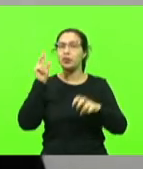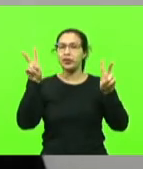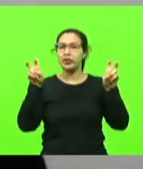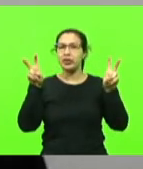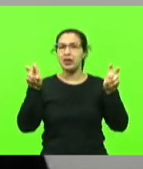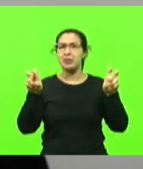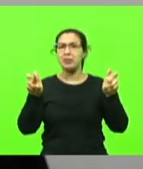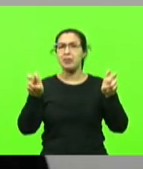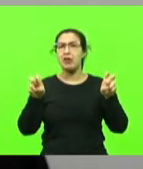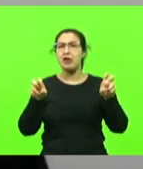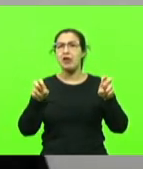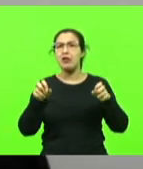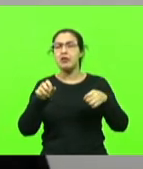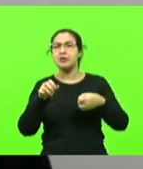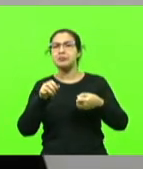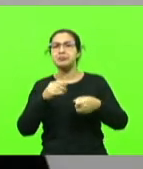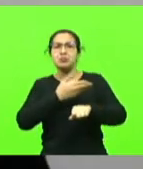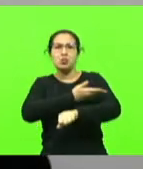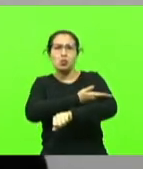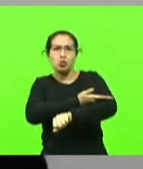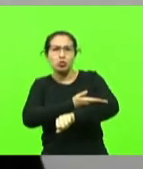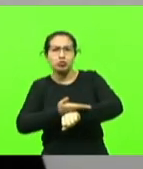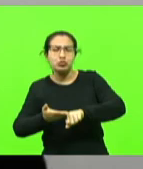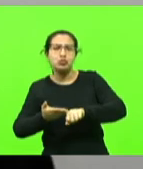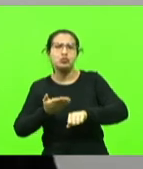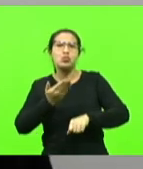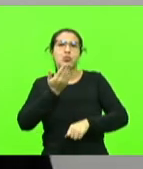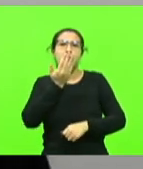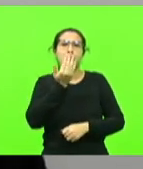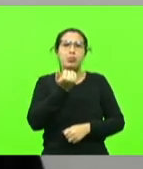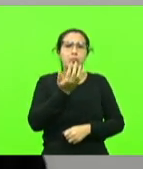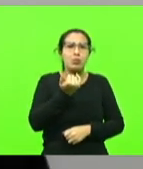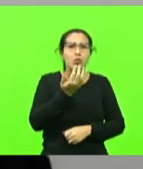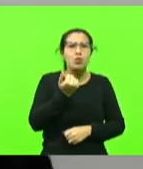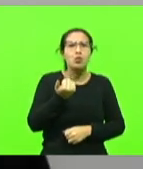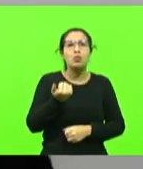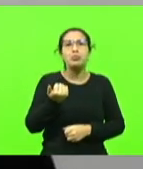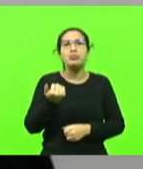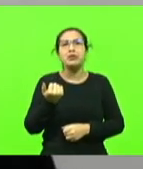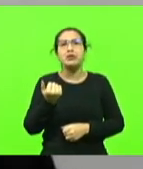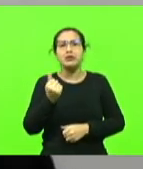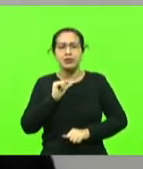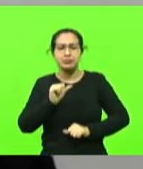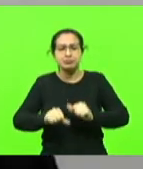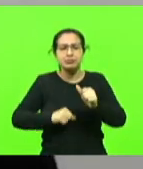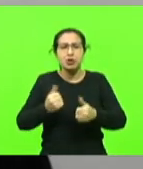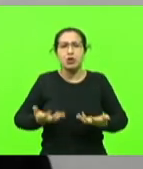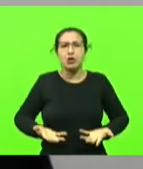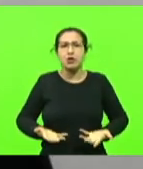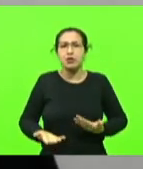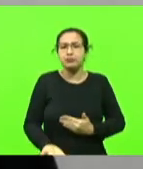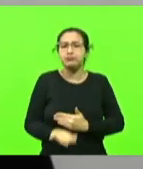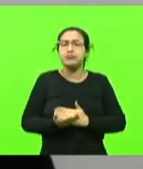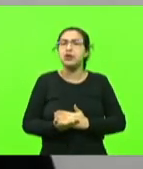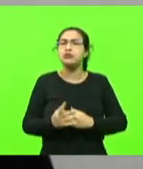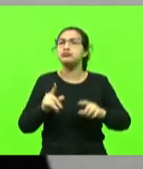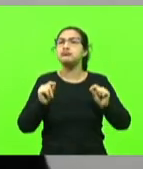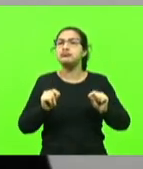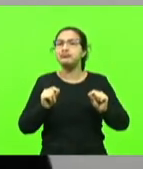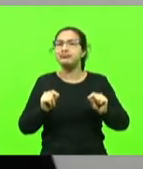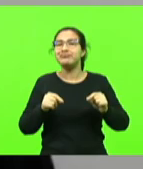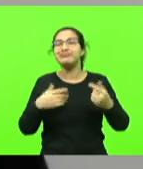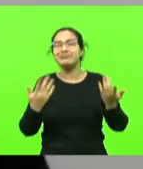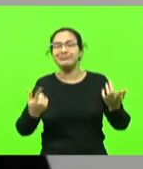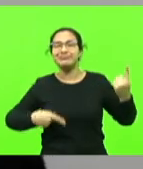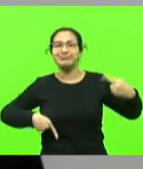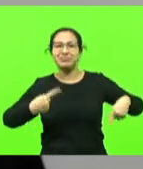hábitos e quais alimentos e hábitos nos renovam. Foi um momento importante de nós debatermos o